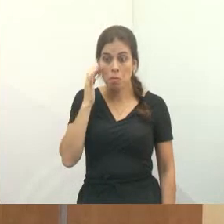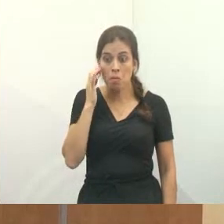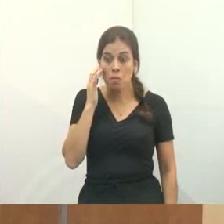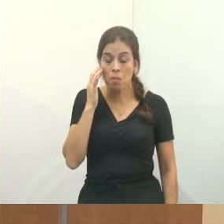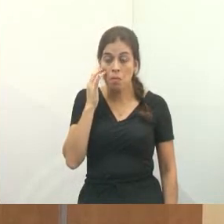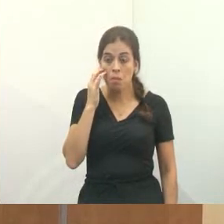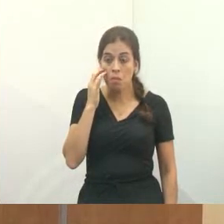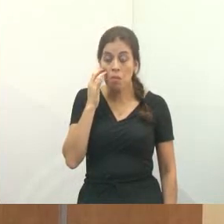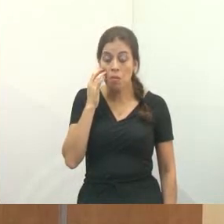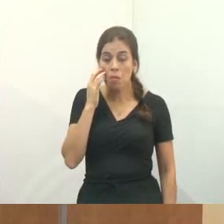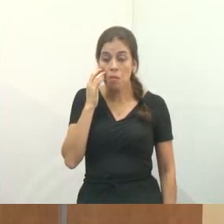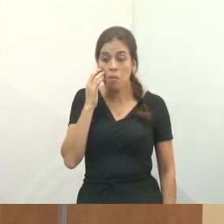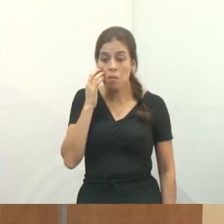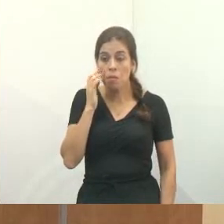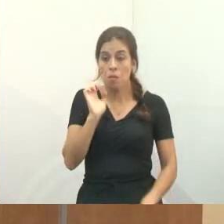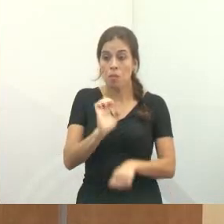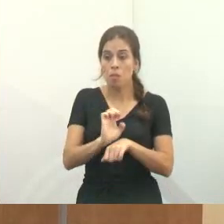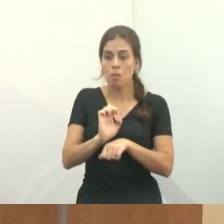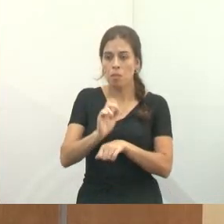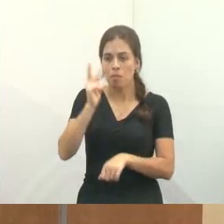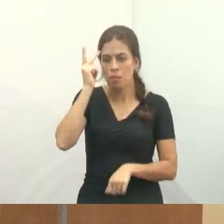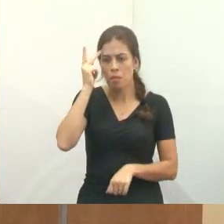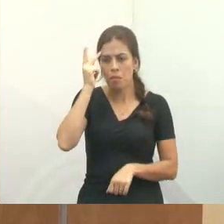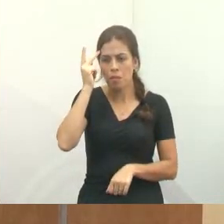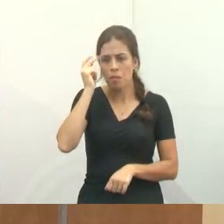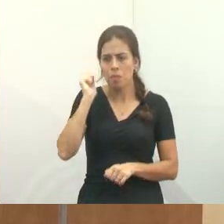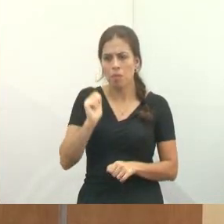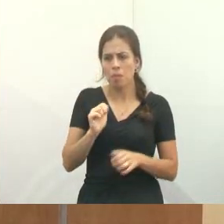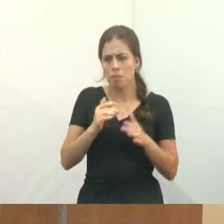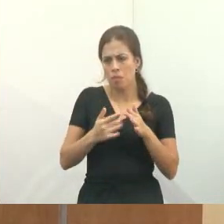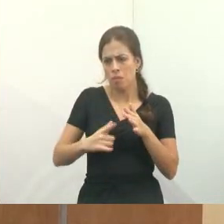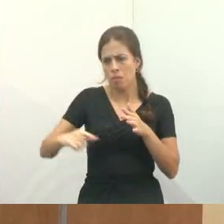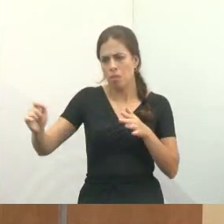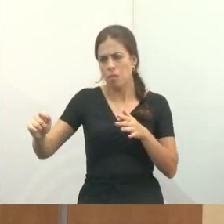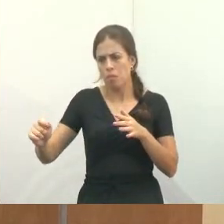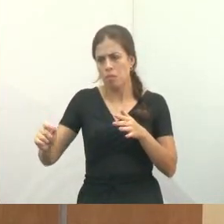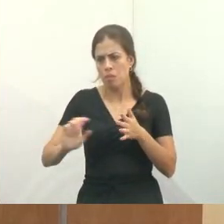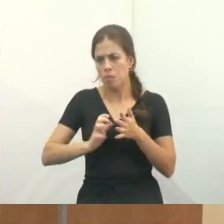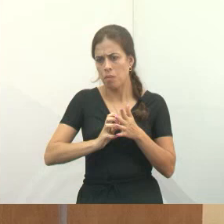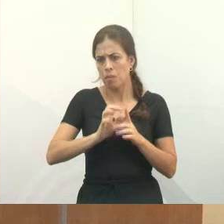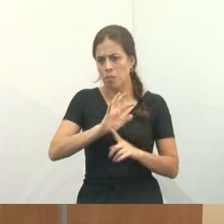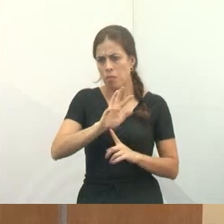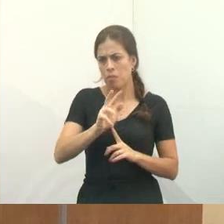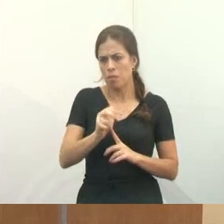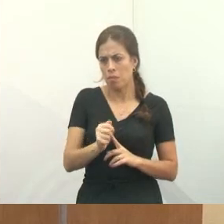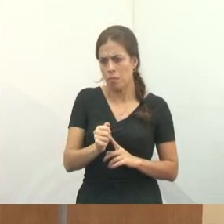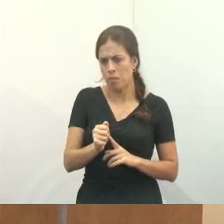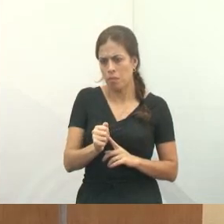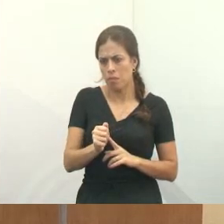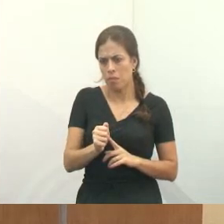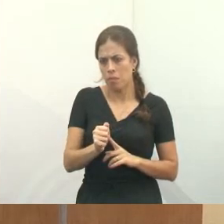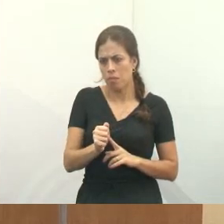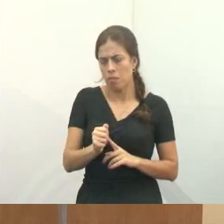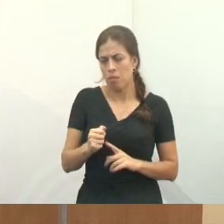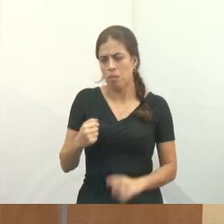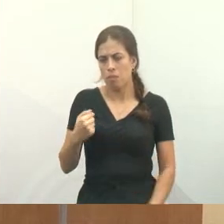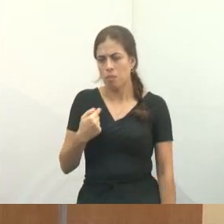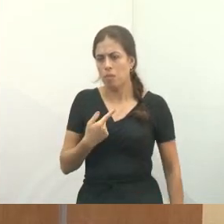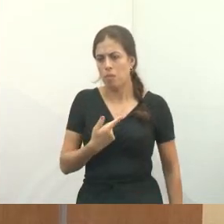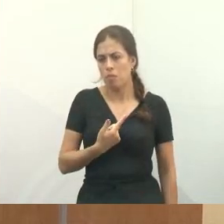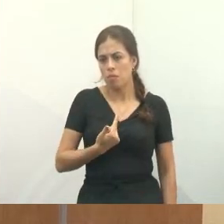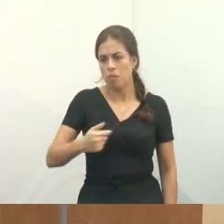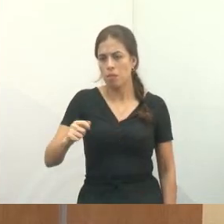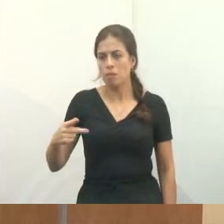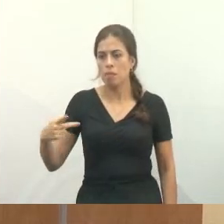o nosso governador do Estado de São Paulo, pode sair do republicano e ir para o PL. Aí o Paulinho que vai ter que falar, nosso governador. Será